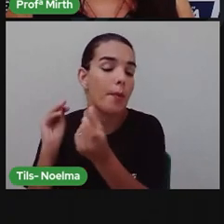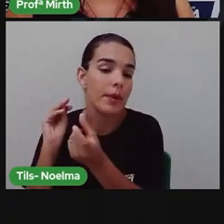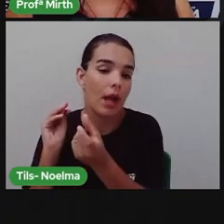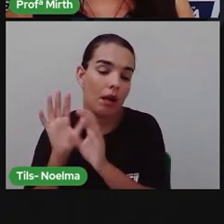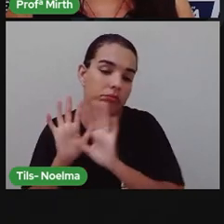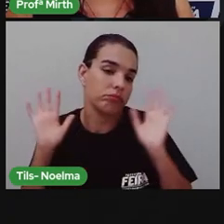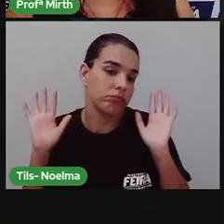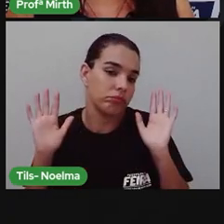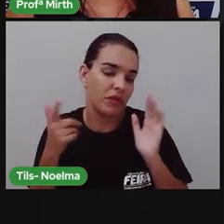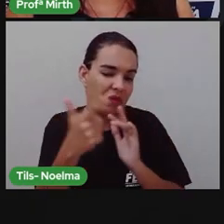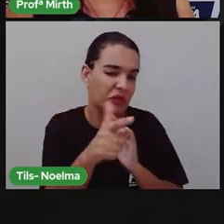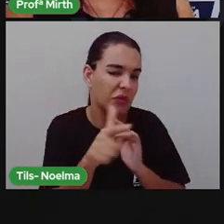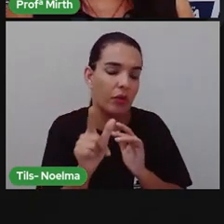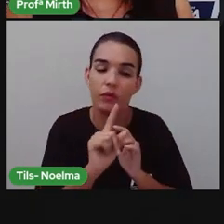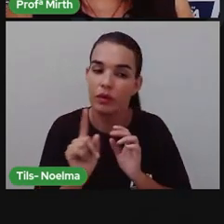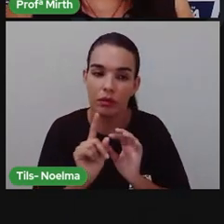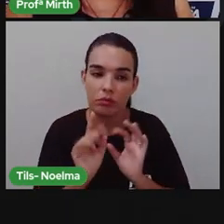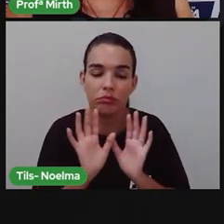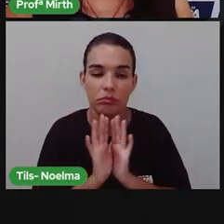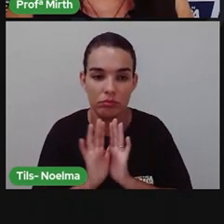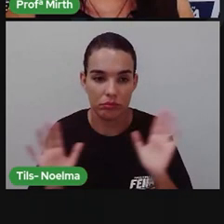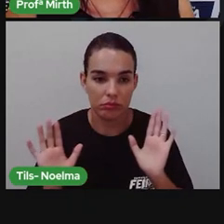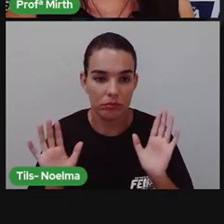na nossa sociedade, né?